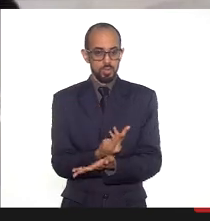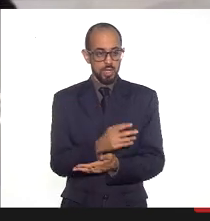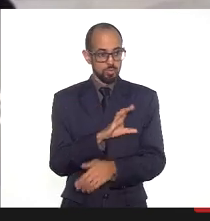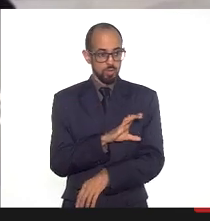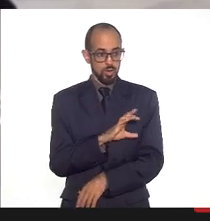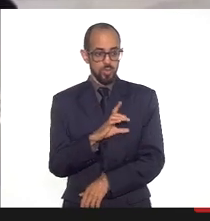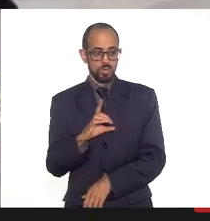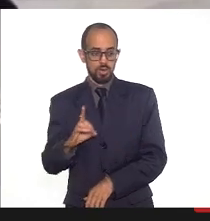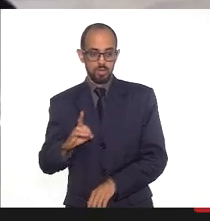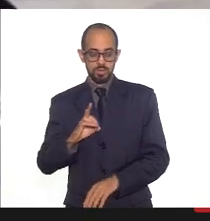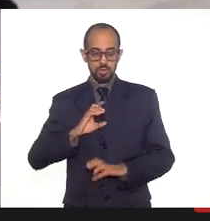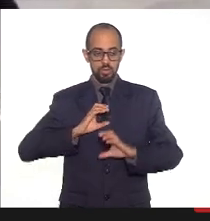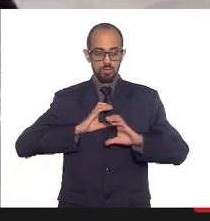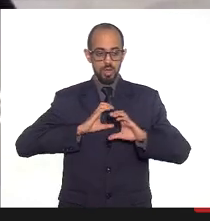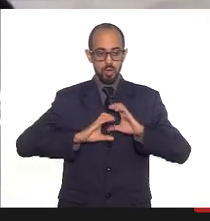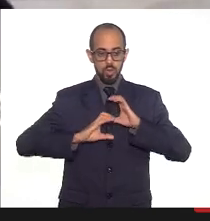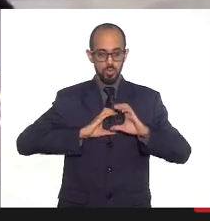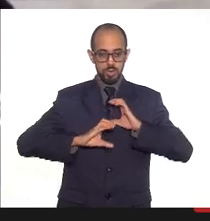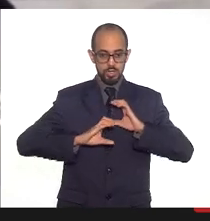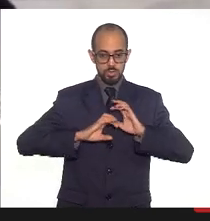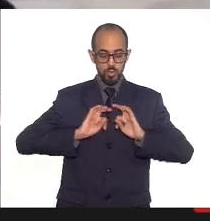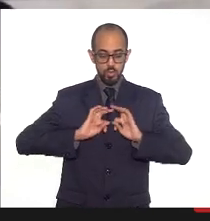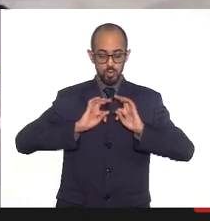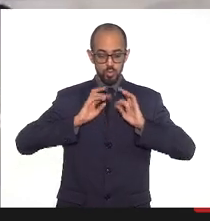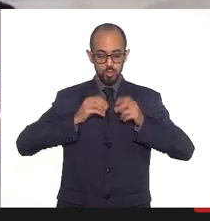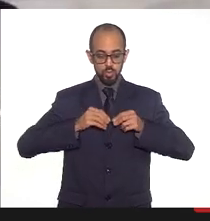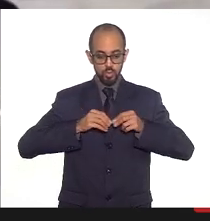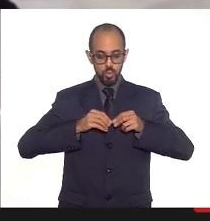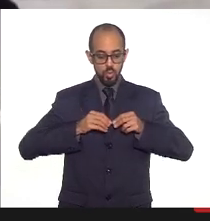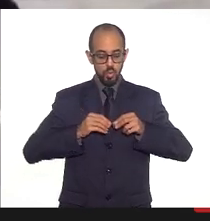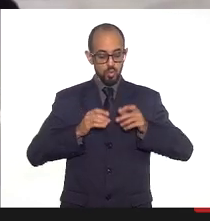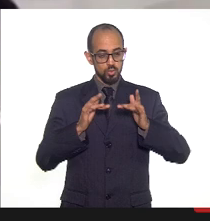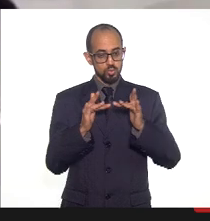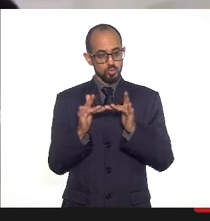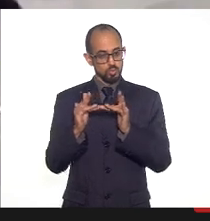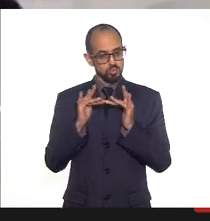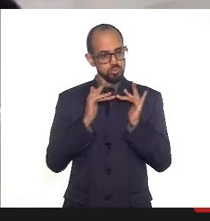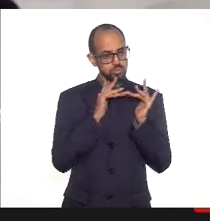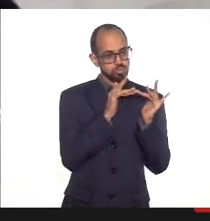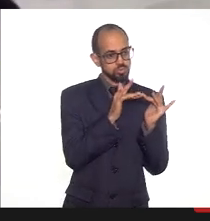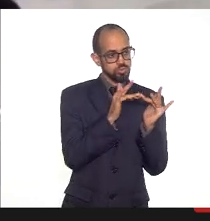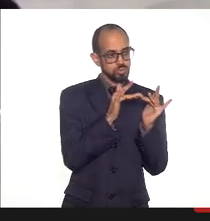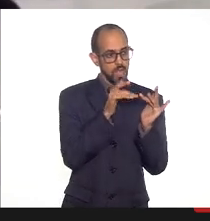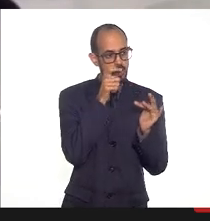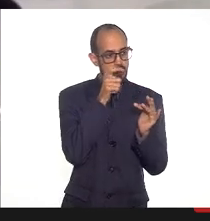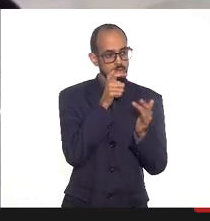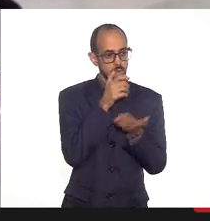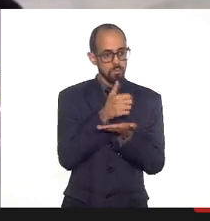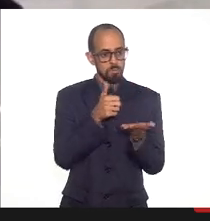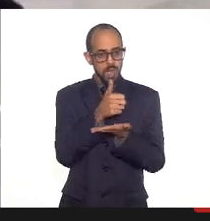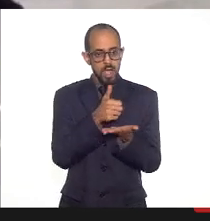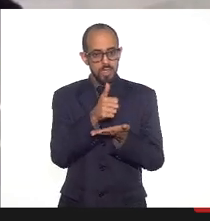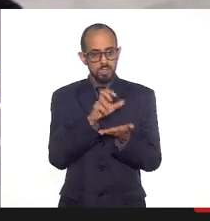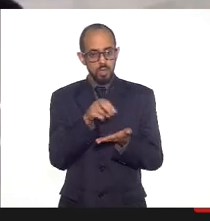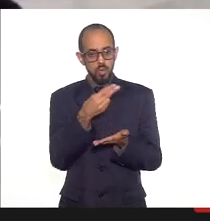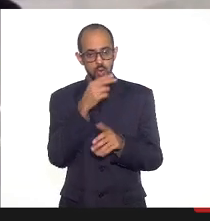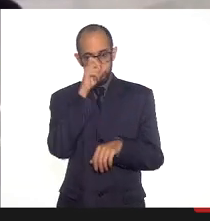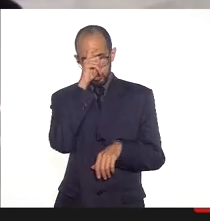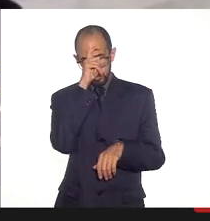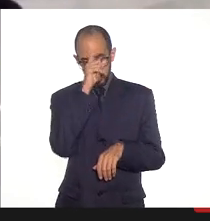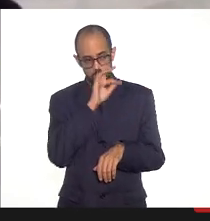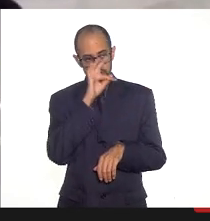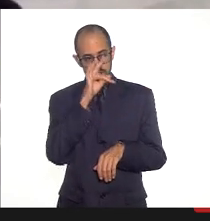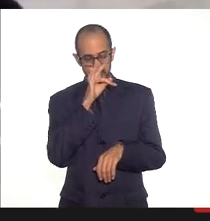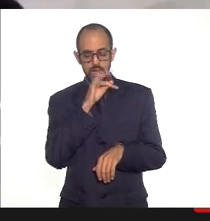interlocução com todos os entes, sejam na atenção básica ou sejam nos hospitais federais. Com